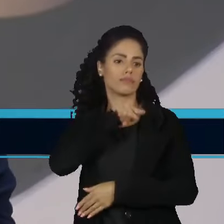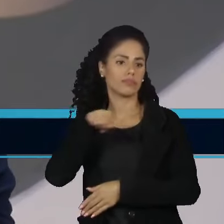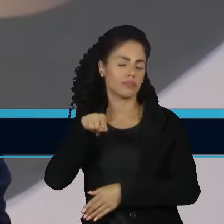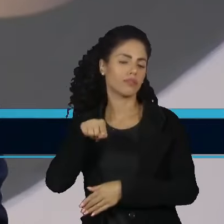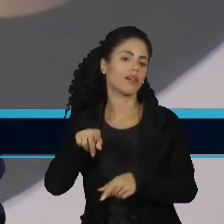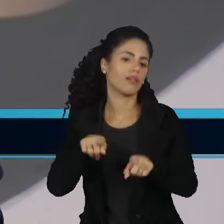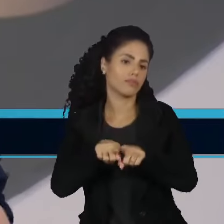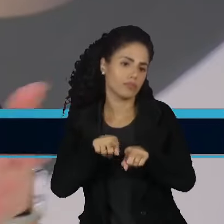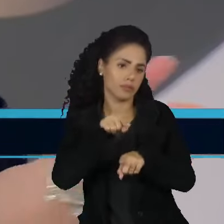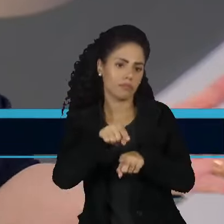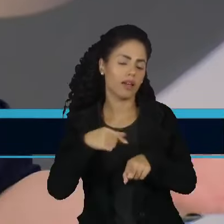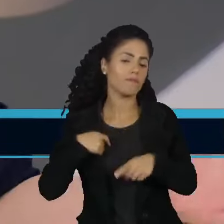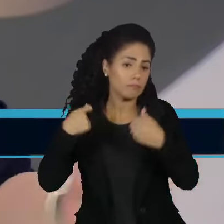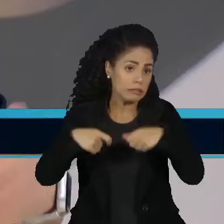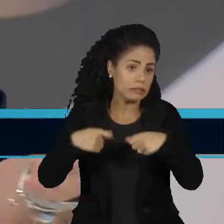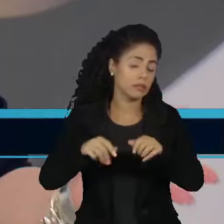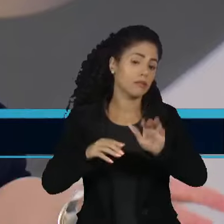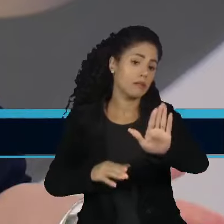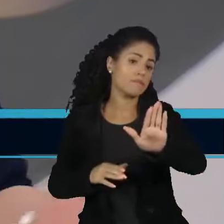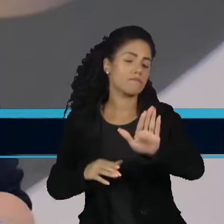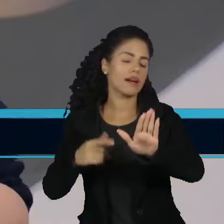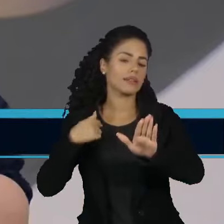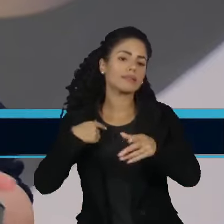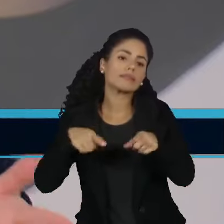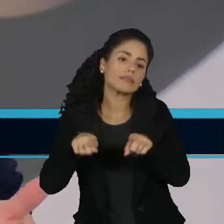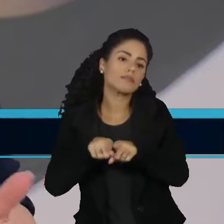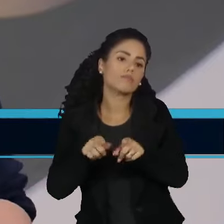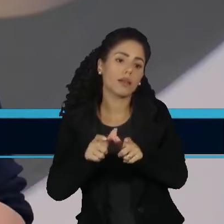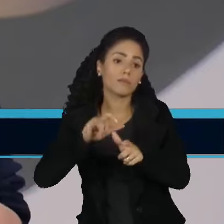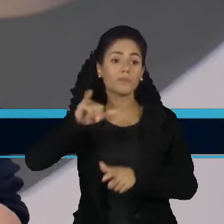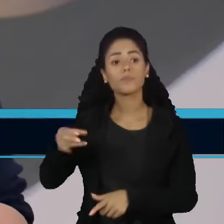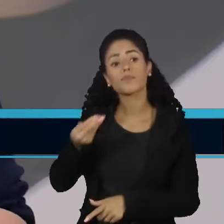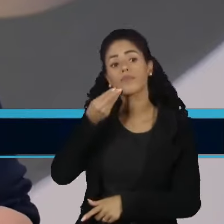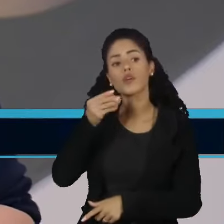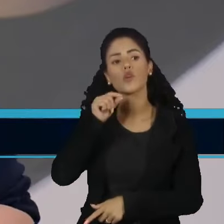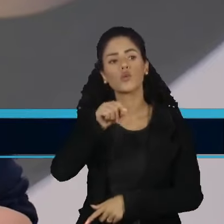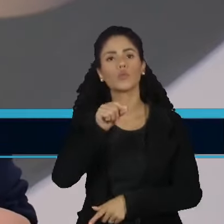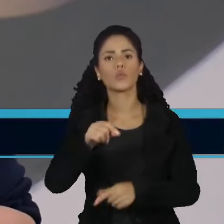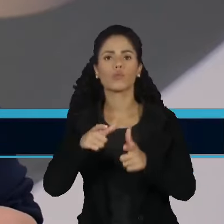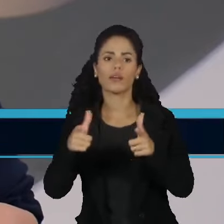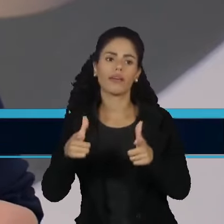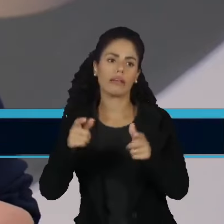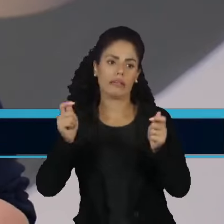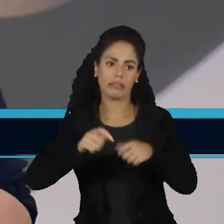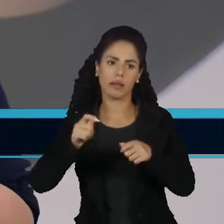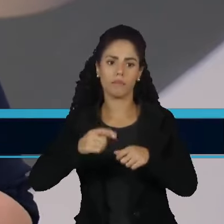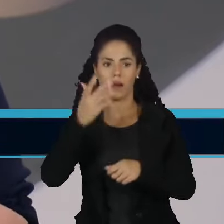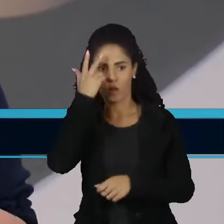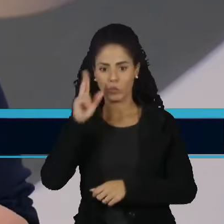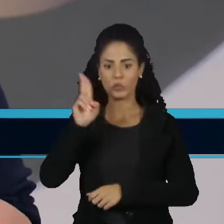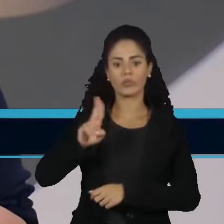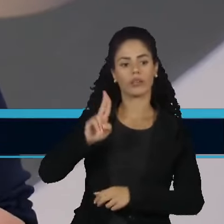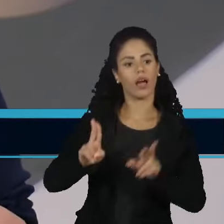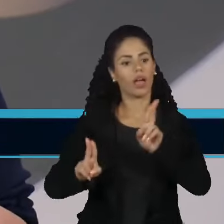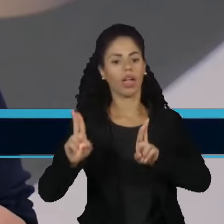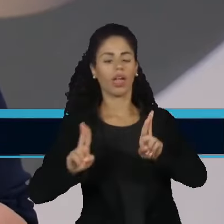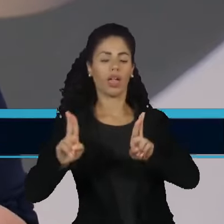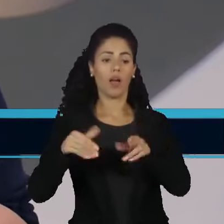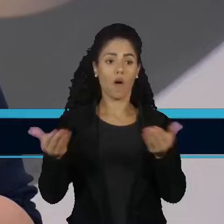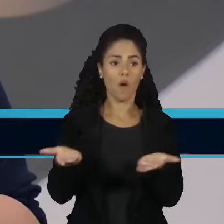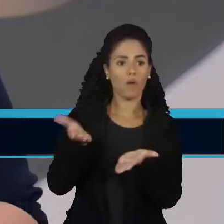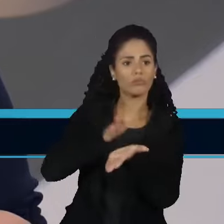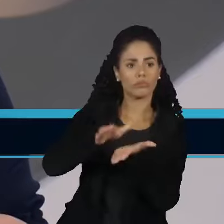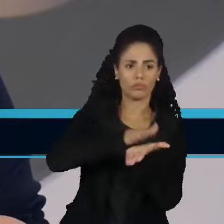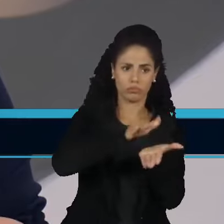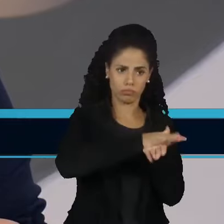eficiente, mas certamente abre um espaço muito grande para muita arbitrariedade. E realmente, a gente hoje tem